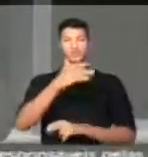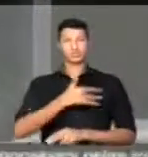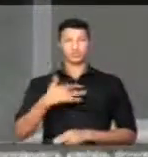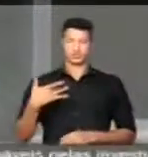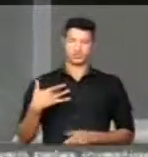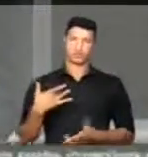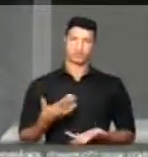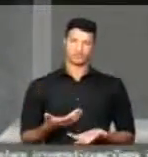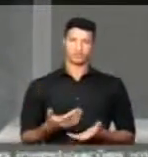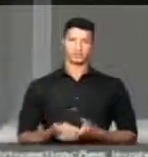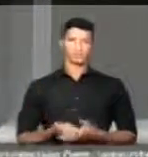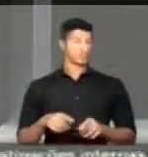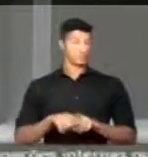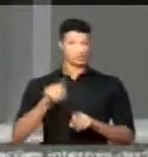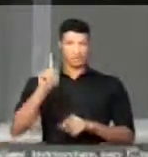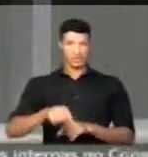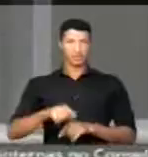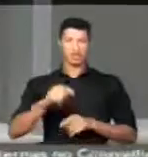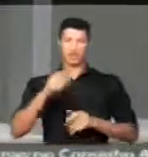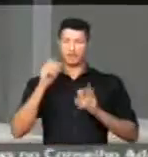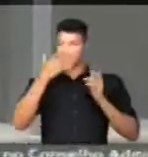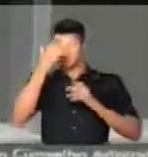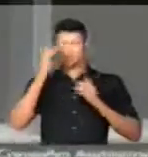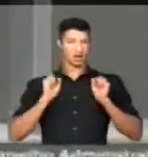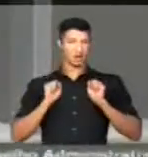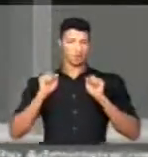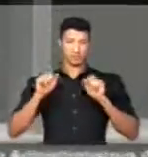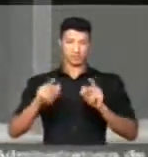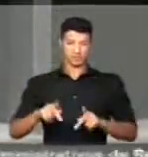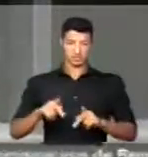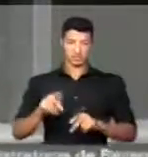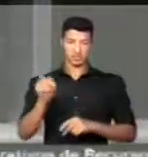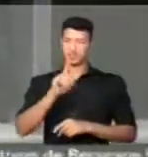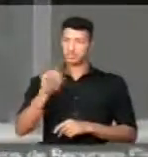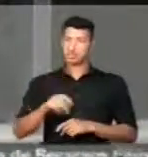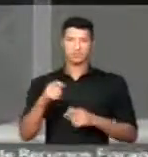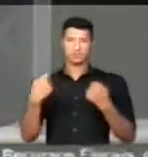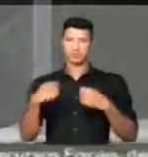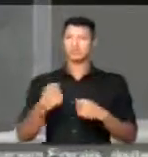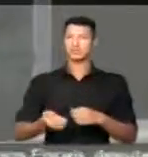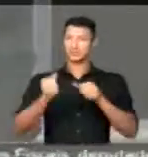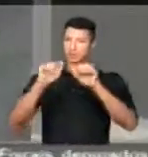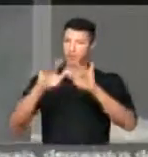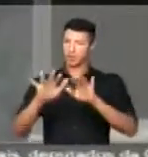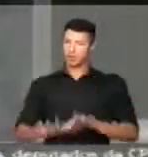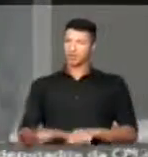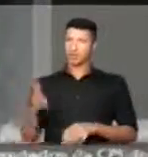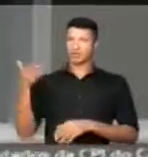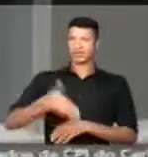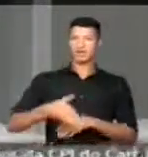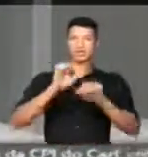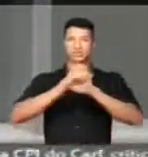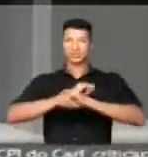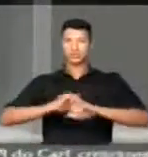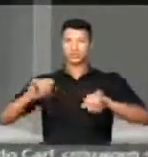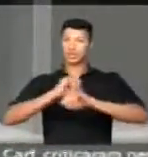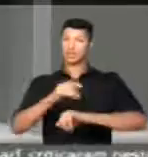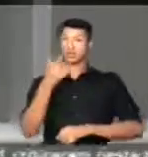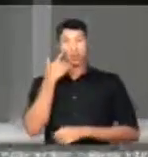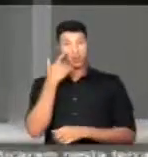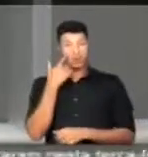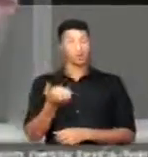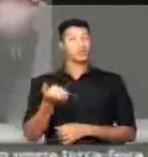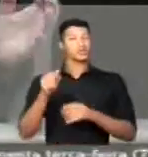de Saúde, e é o aposentado. E não adianta o relator vir aqui dizer, olha,